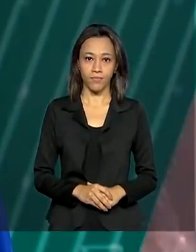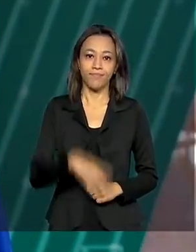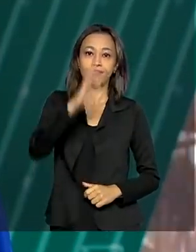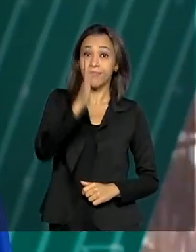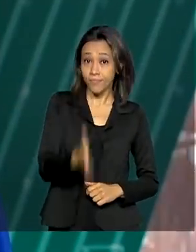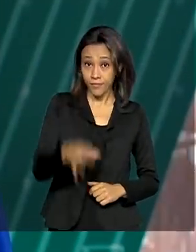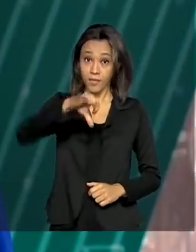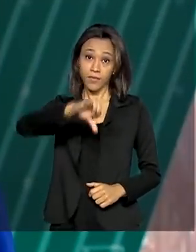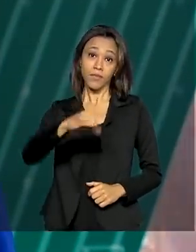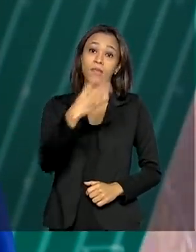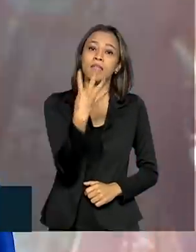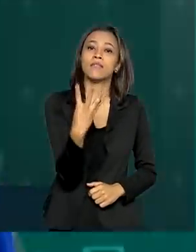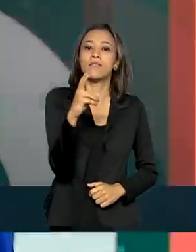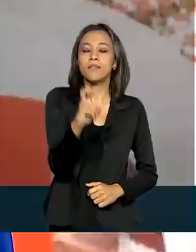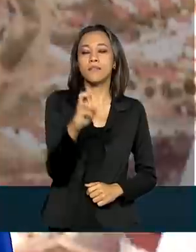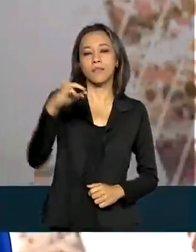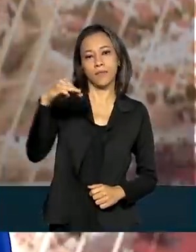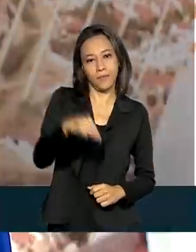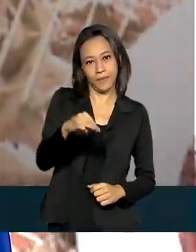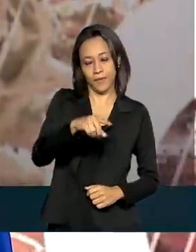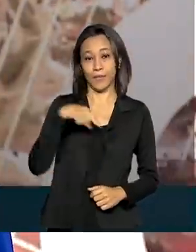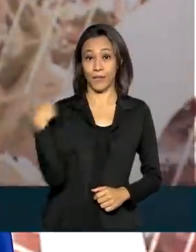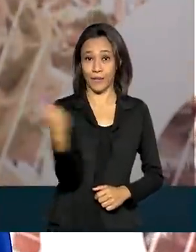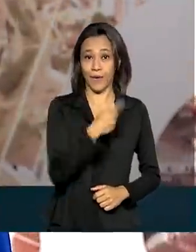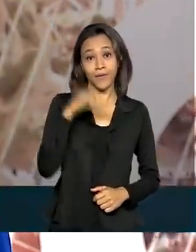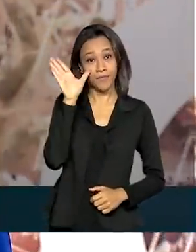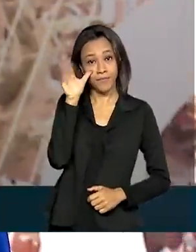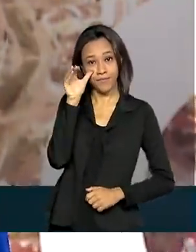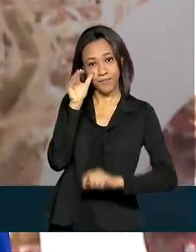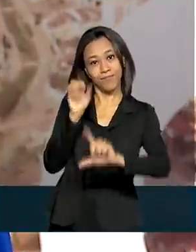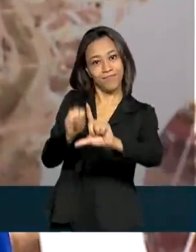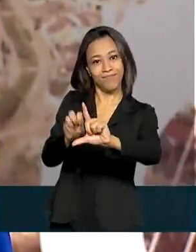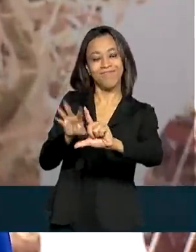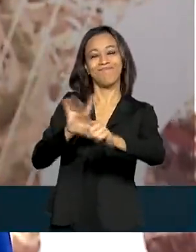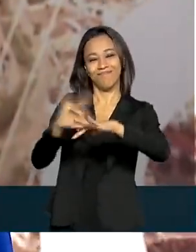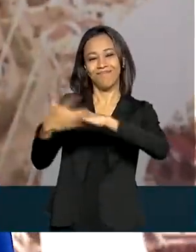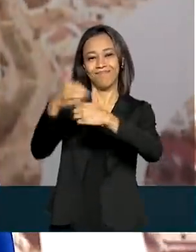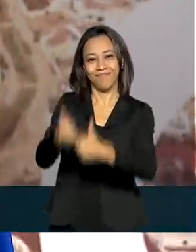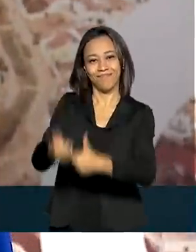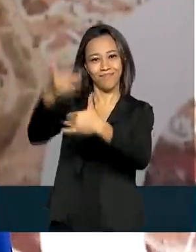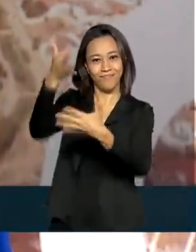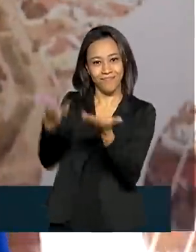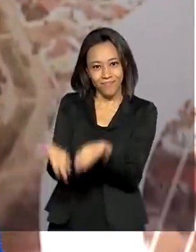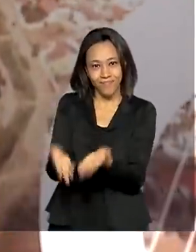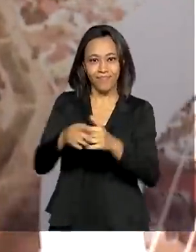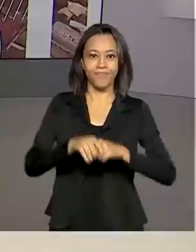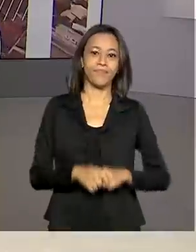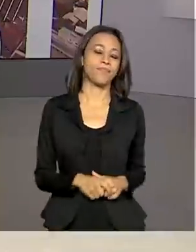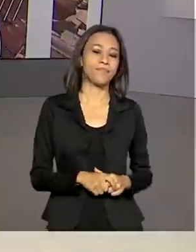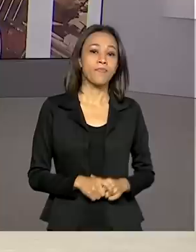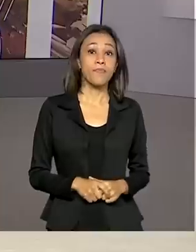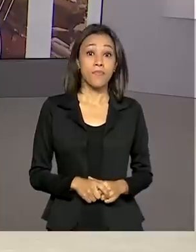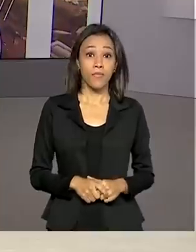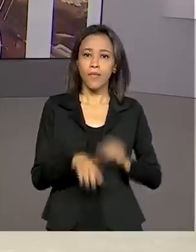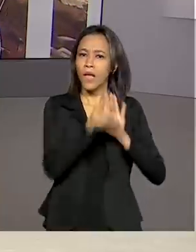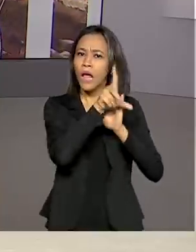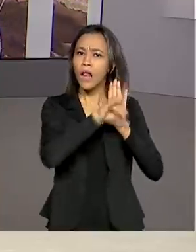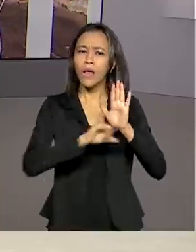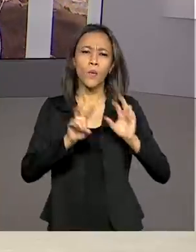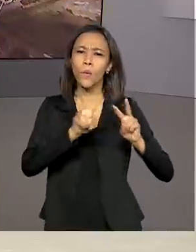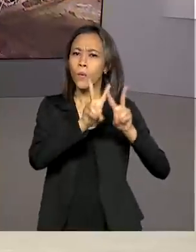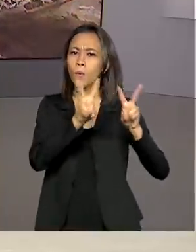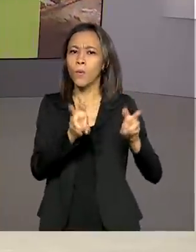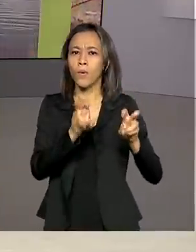São 9 horas e 45 minutos. Nós estamos ao vivo também pelas redes sociais. A Lei das